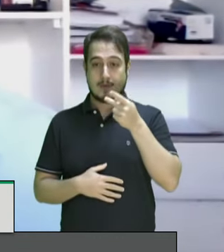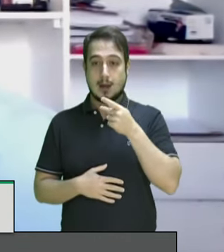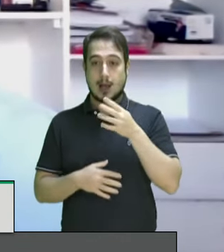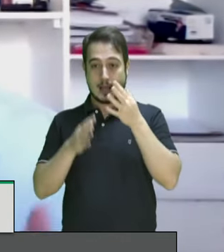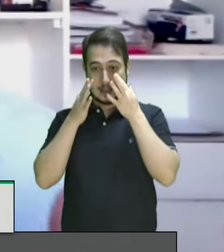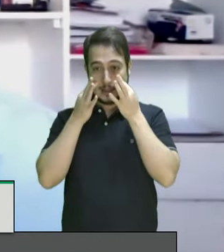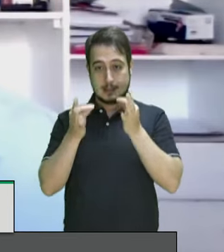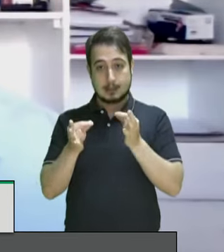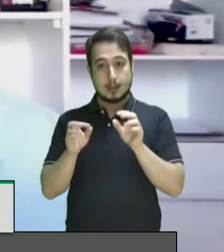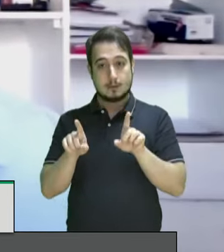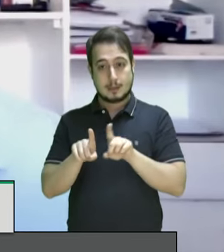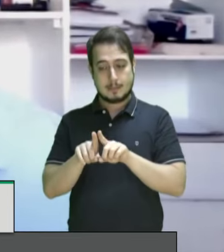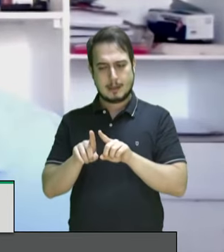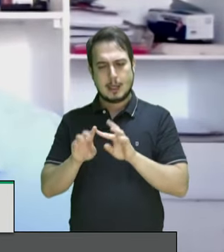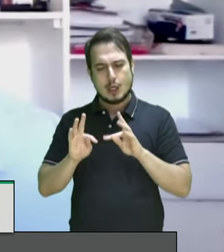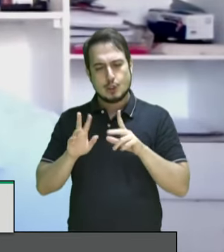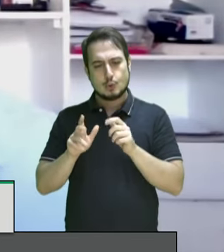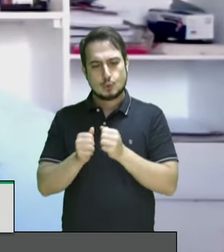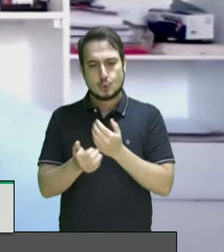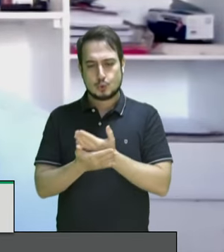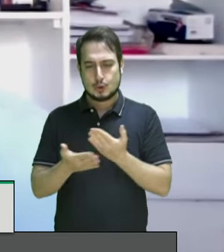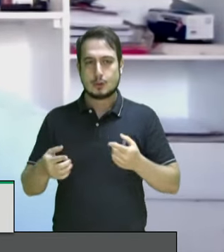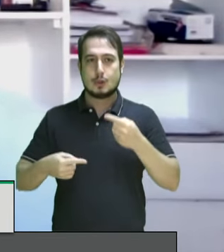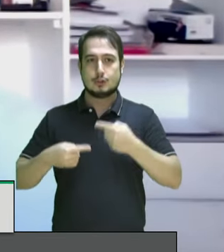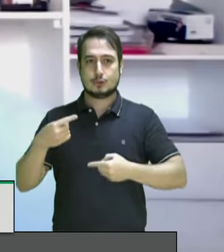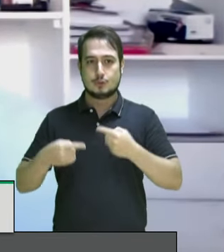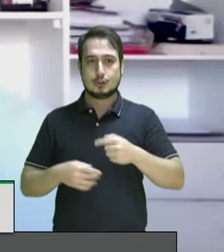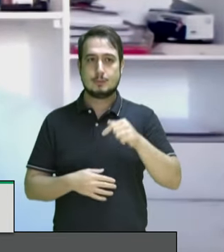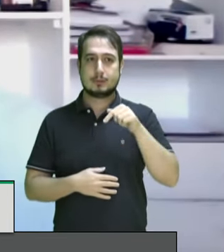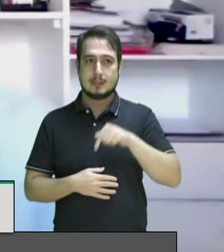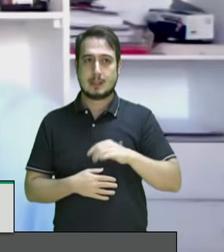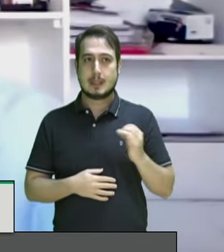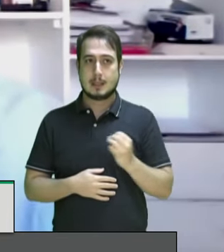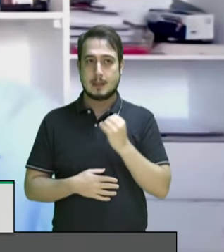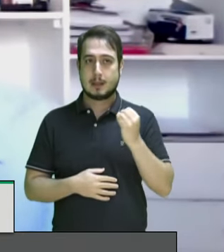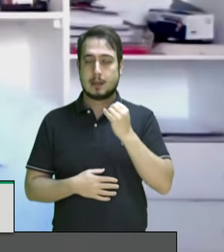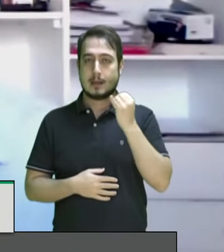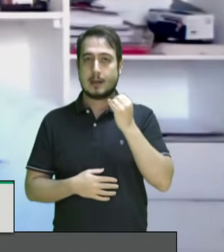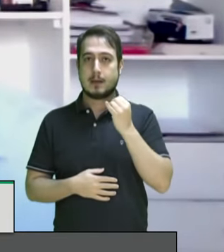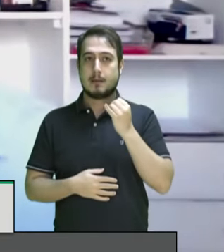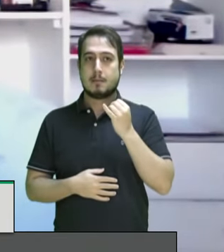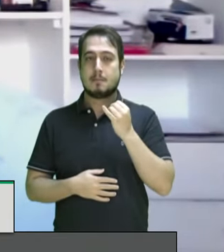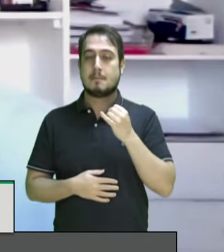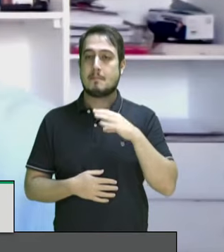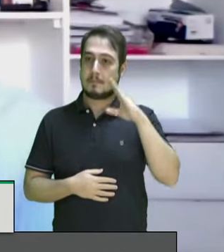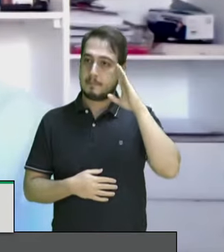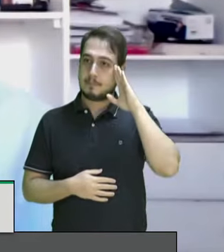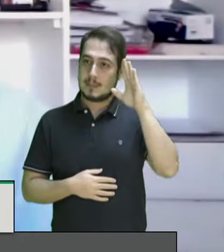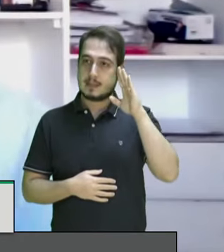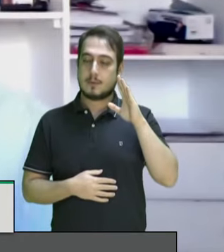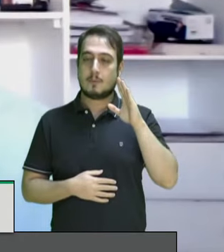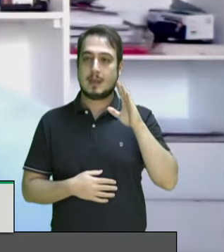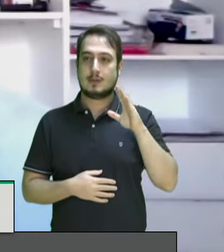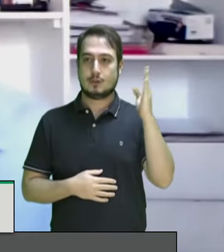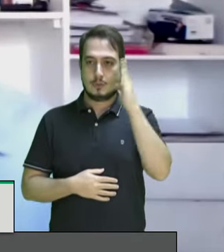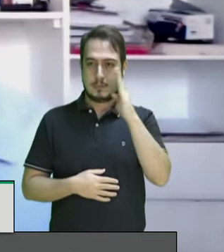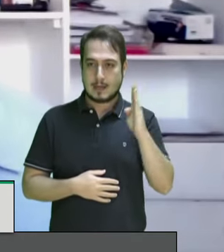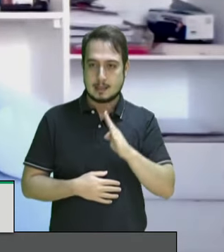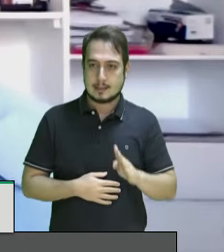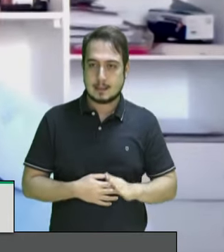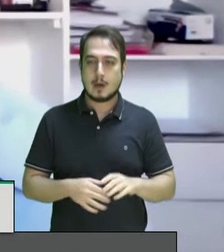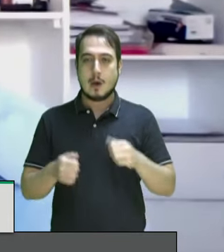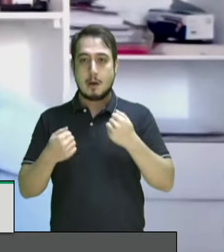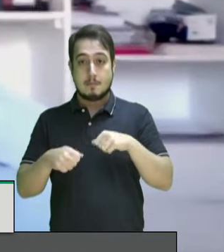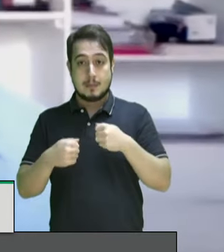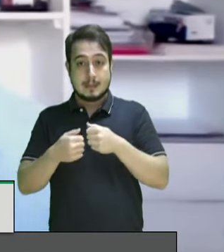para tudo aquilo que discutimos nessa audiência, sobretudo no que diz respeito à atuação do Estado brasileiro, à necessidade